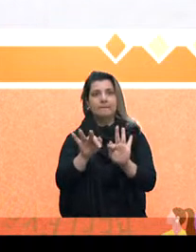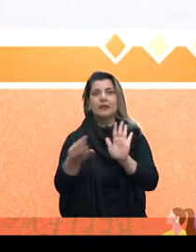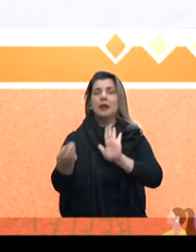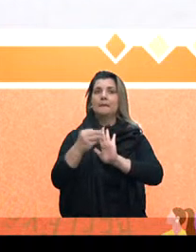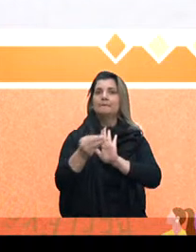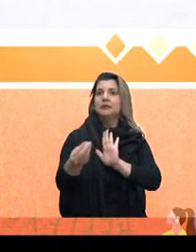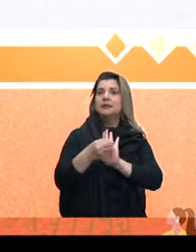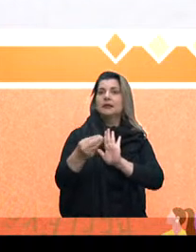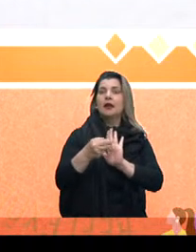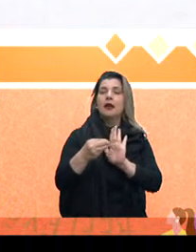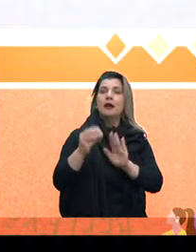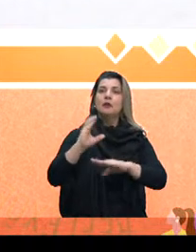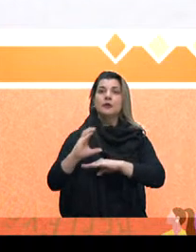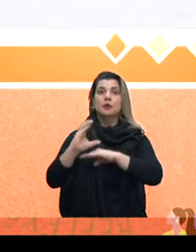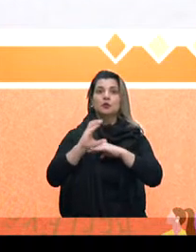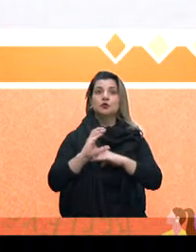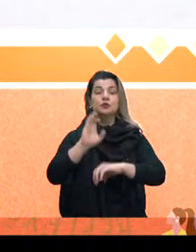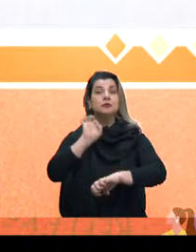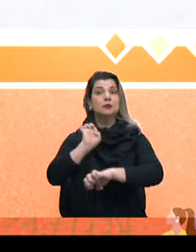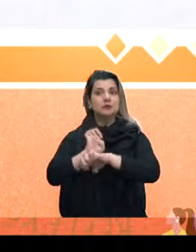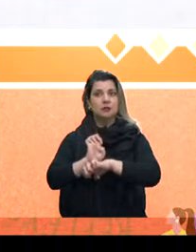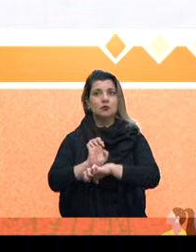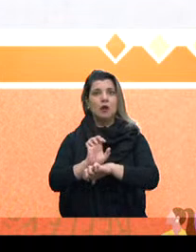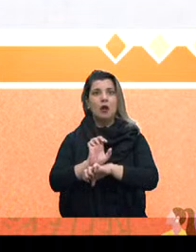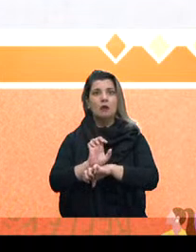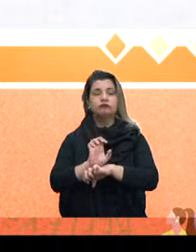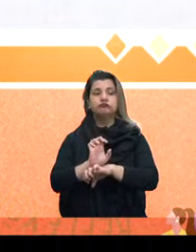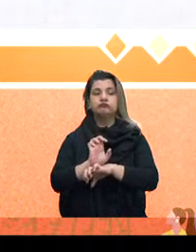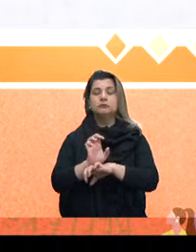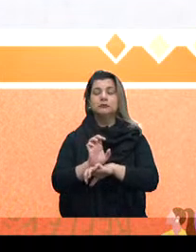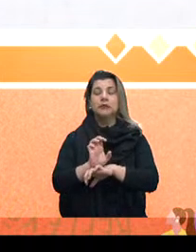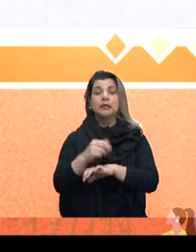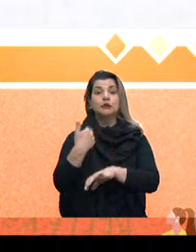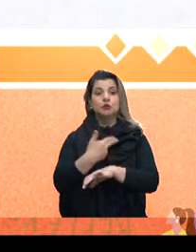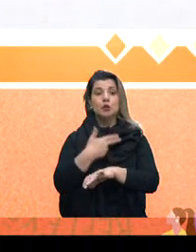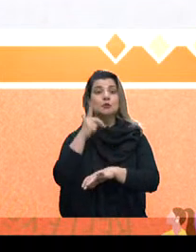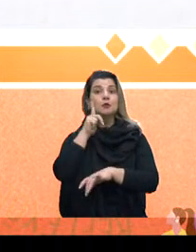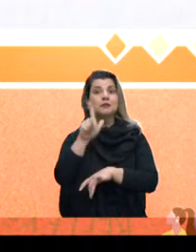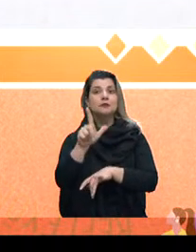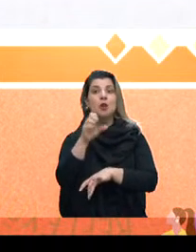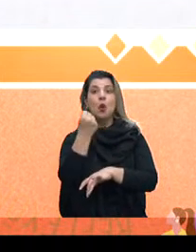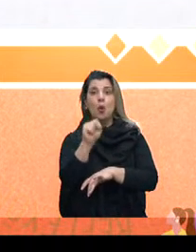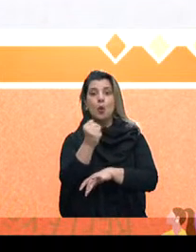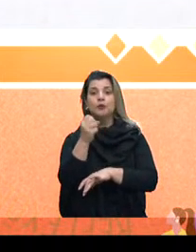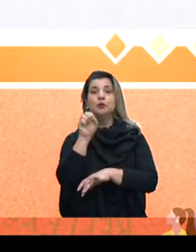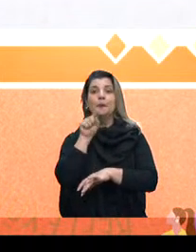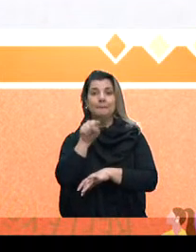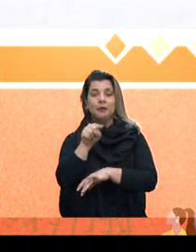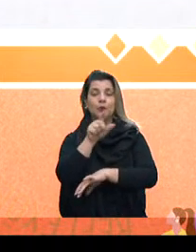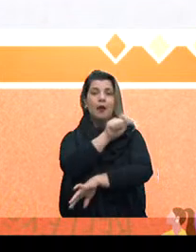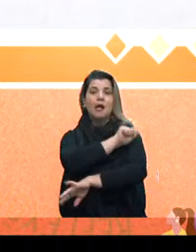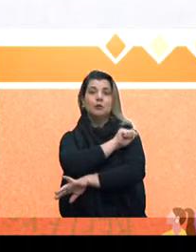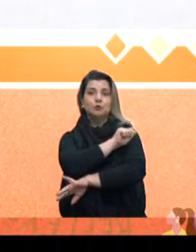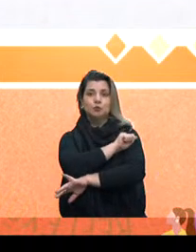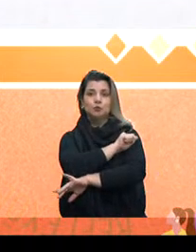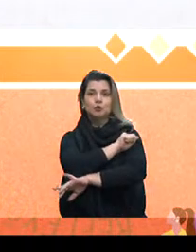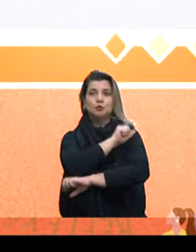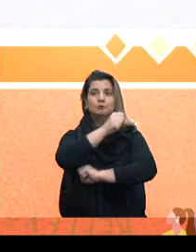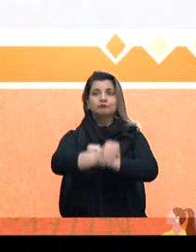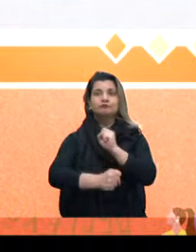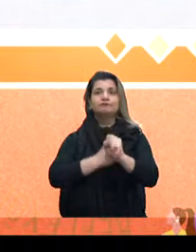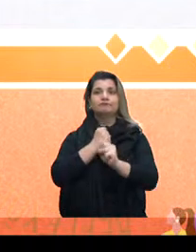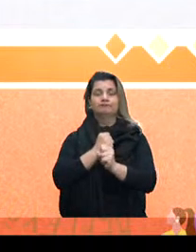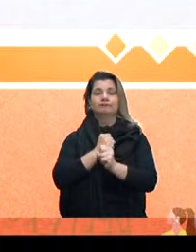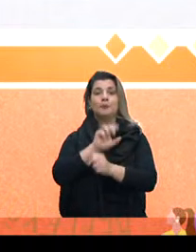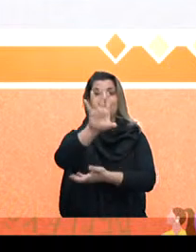aplicando aquilo que a Constituição Estadual rege, nós atingiríamos 8 mil alunos por ano. Então, nós